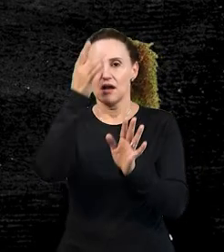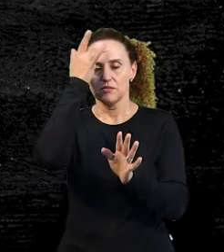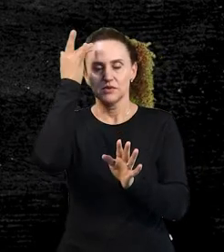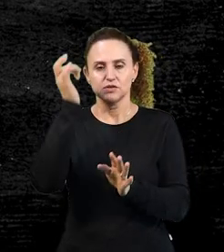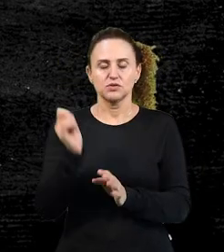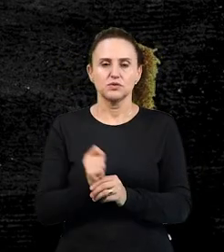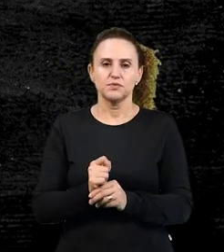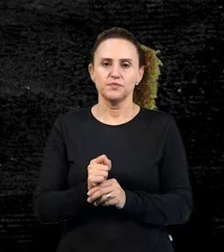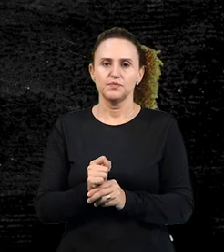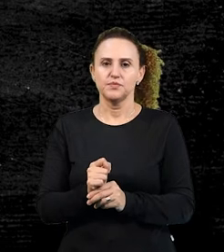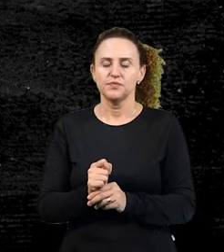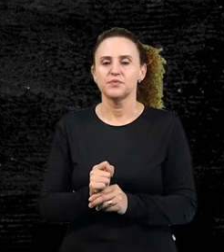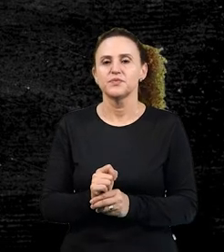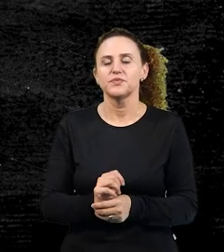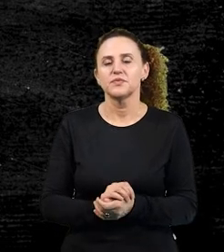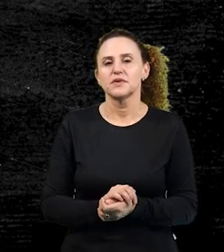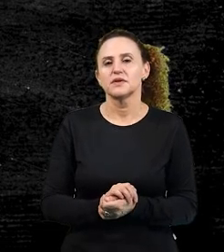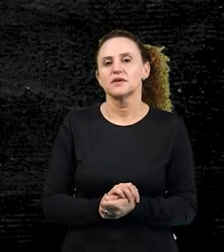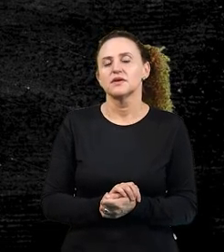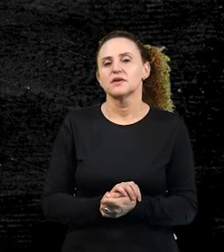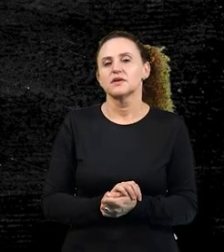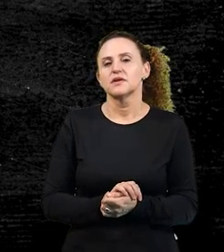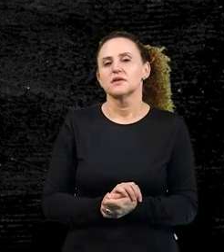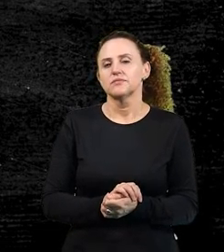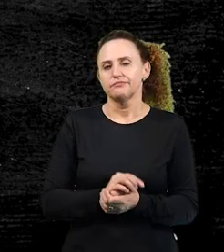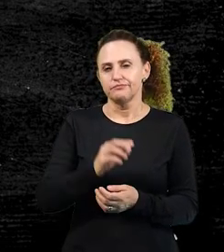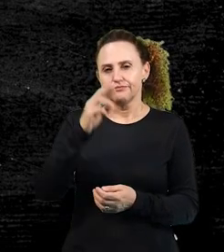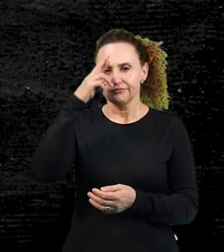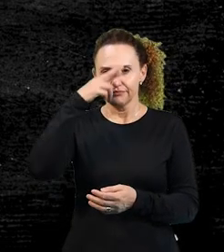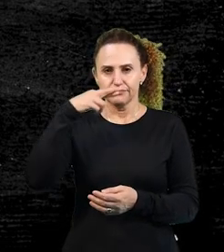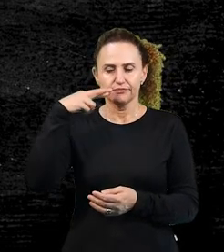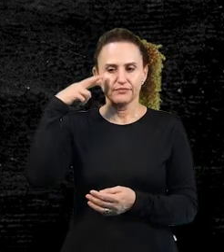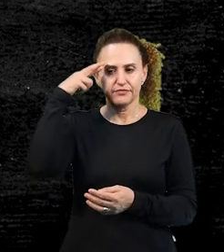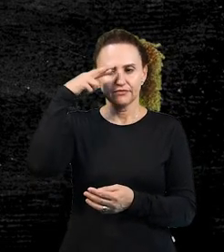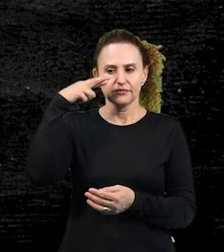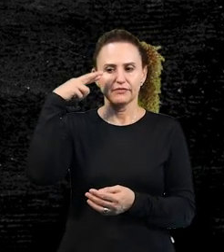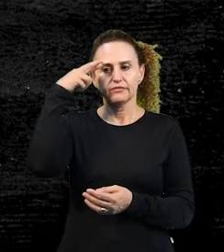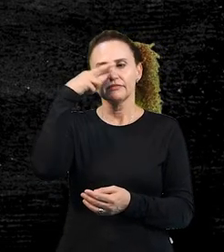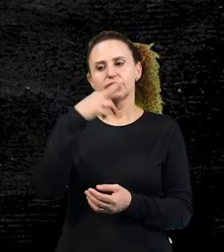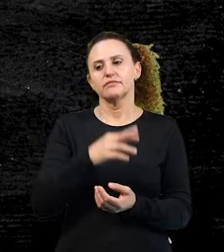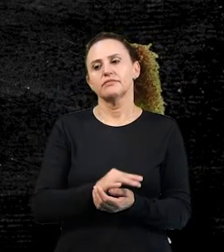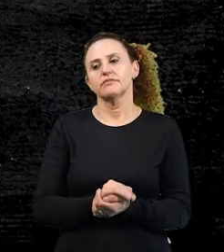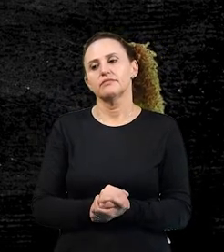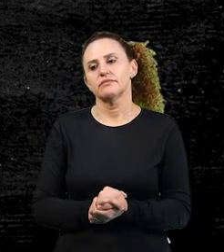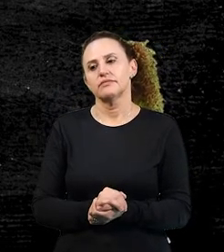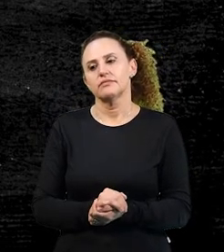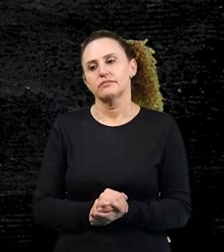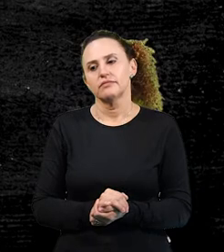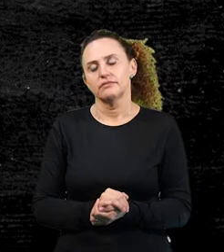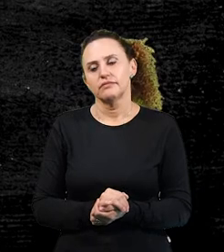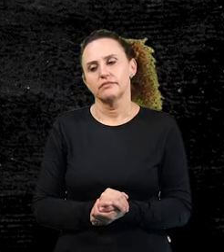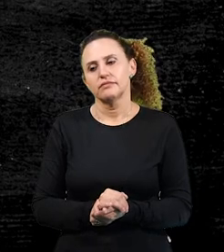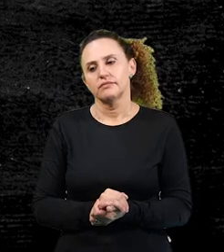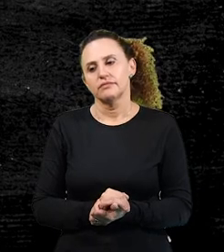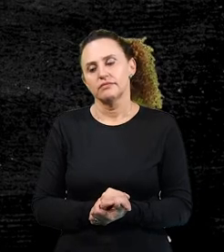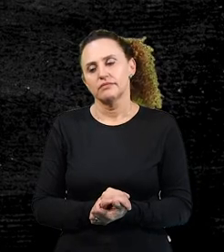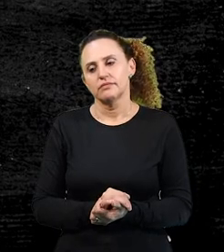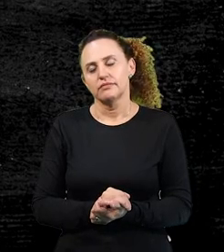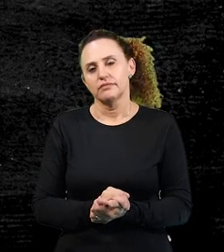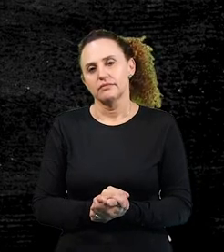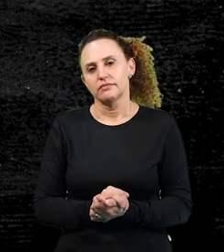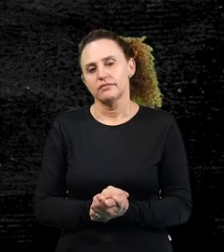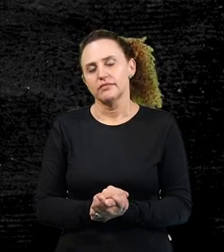plural. Então, observe aqui, os morfemas que